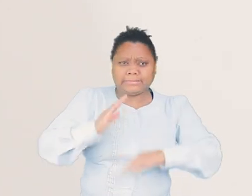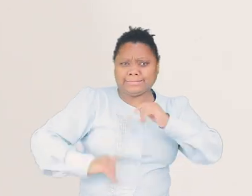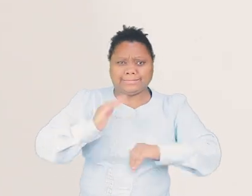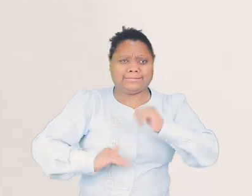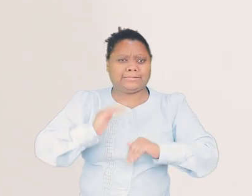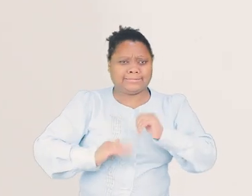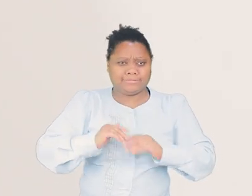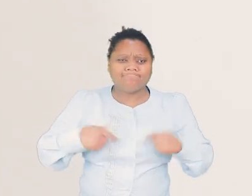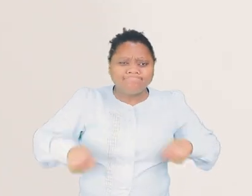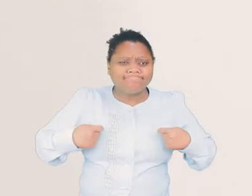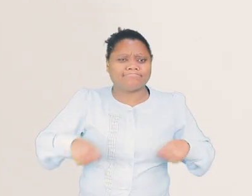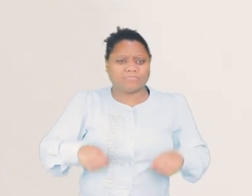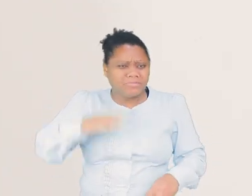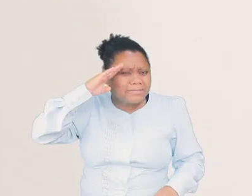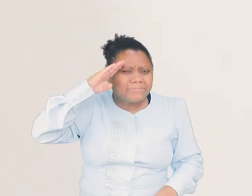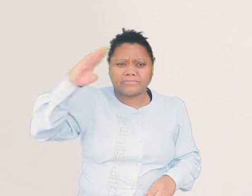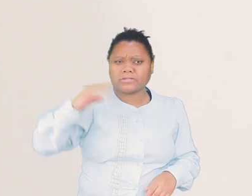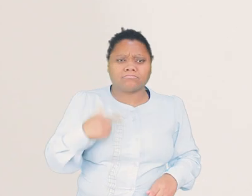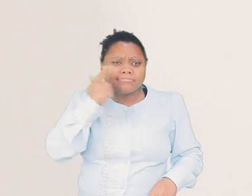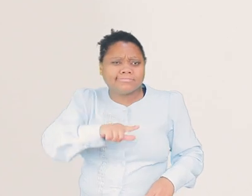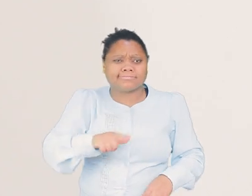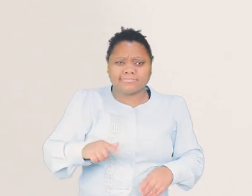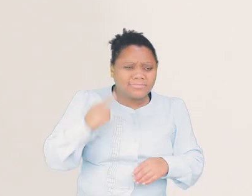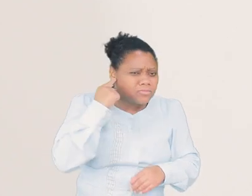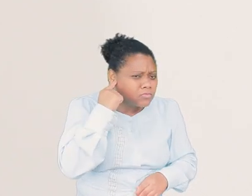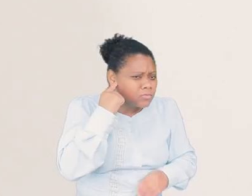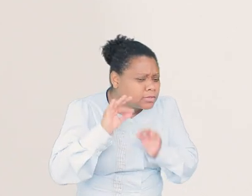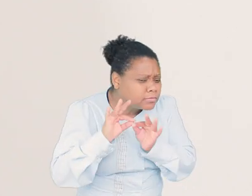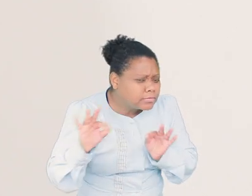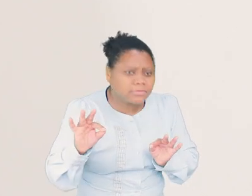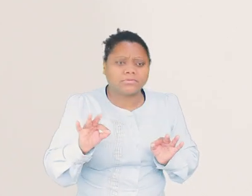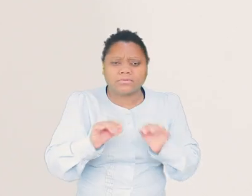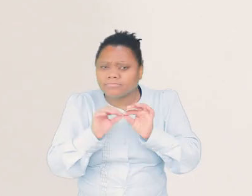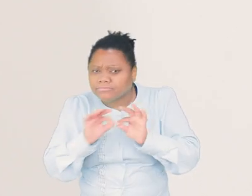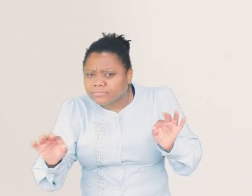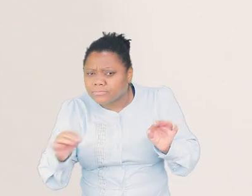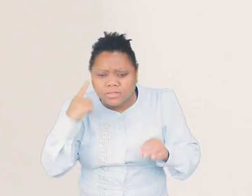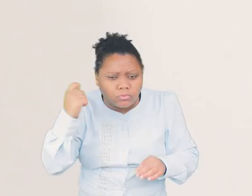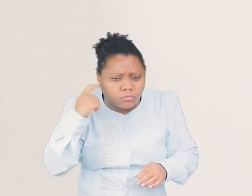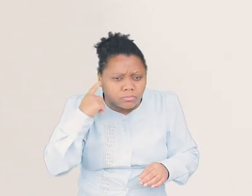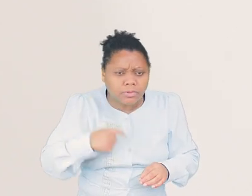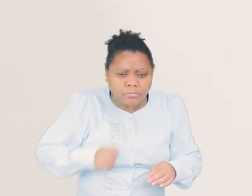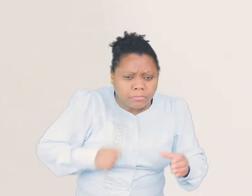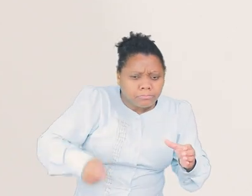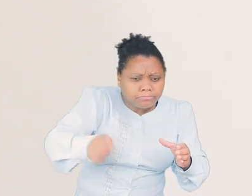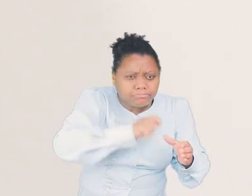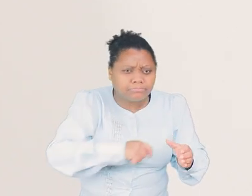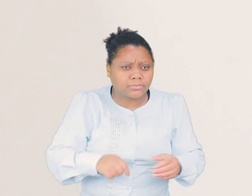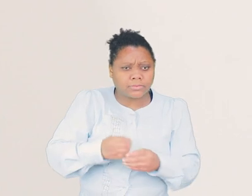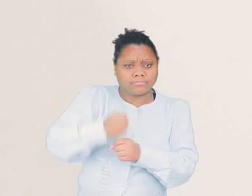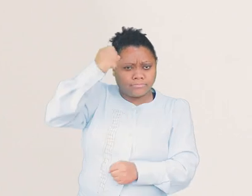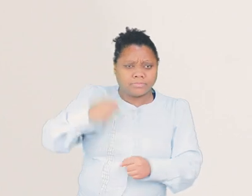é preciso muita destreza. Principalmente para alcançar a afinação que se deseja. Para afinar,